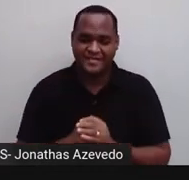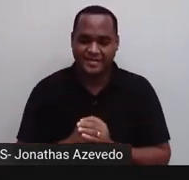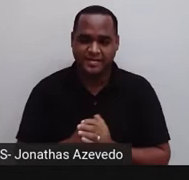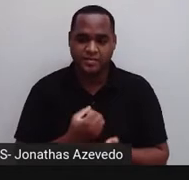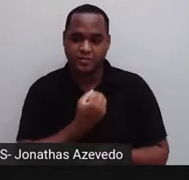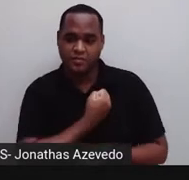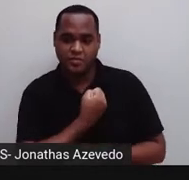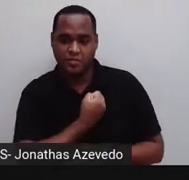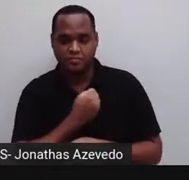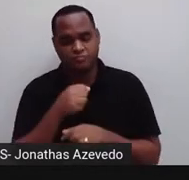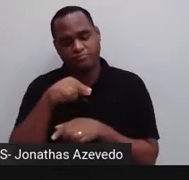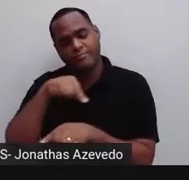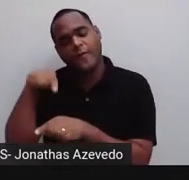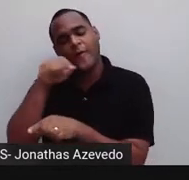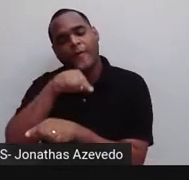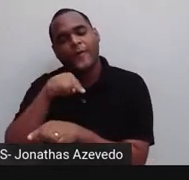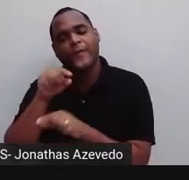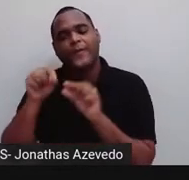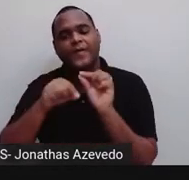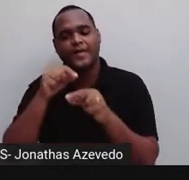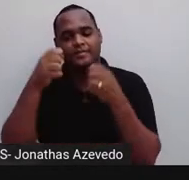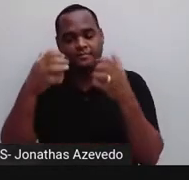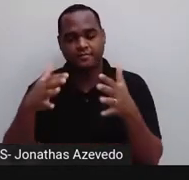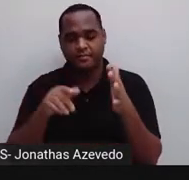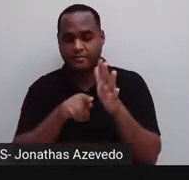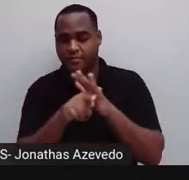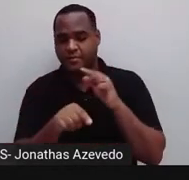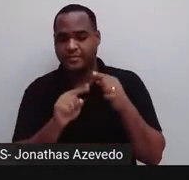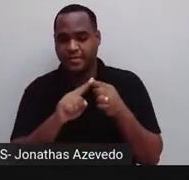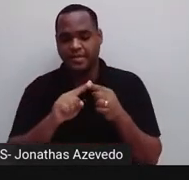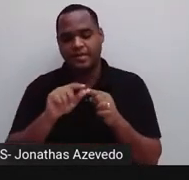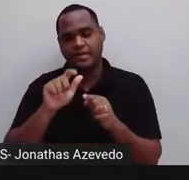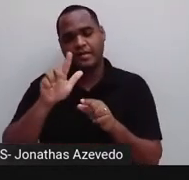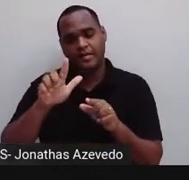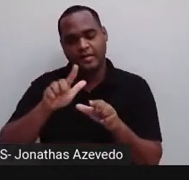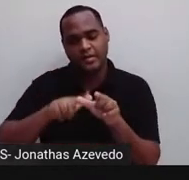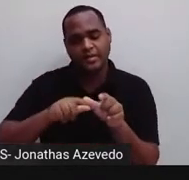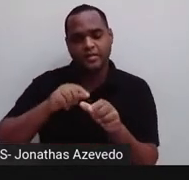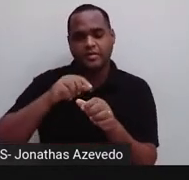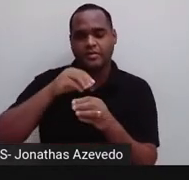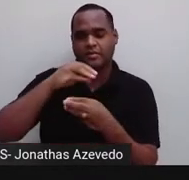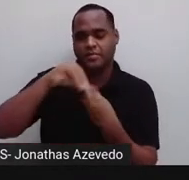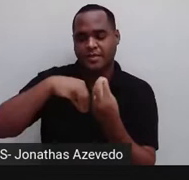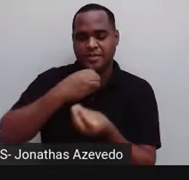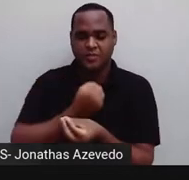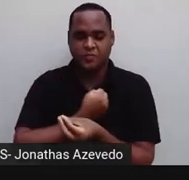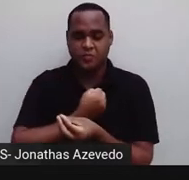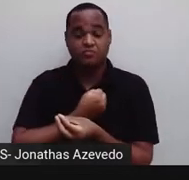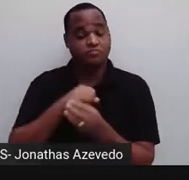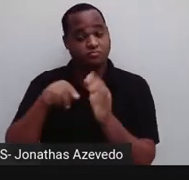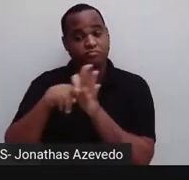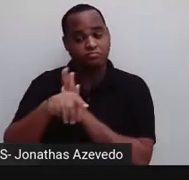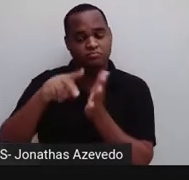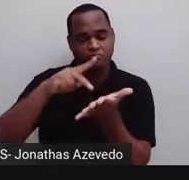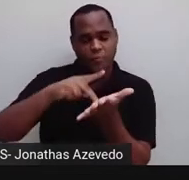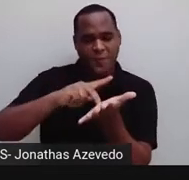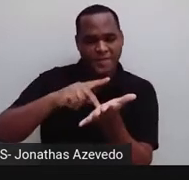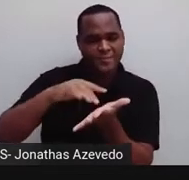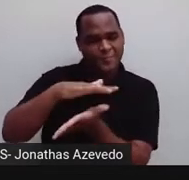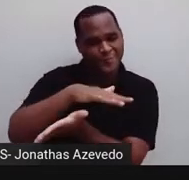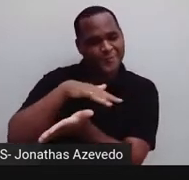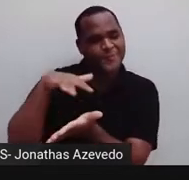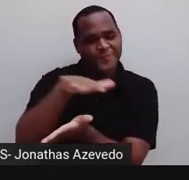operações, vai ter pergunta aqui sobre álgebra, vai ter pergunta aqui sobre geometria, vai ter pergunta aqui